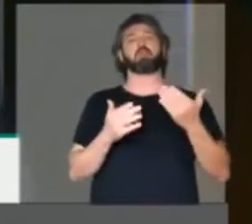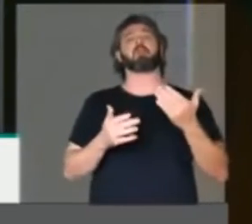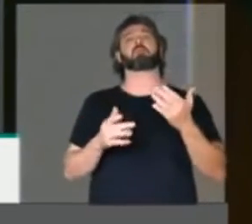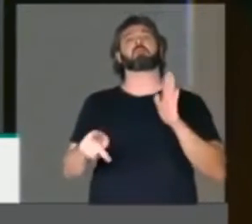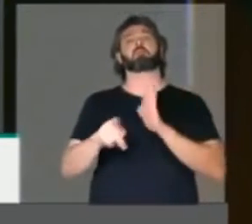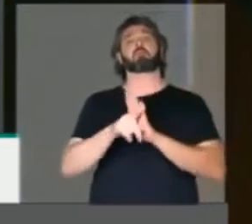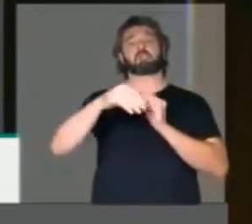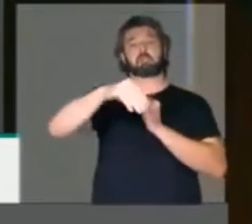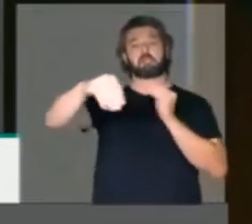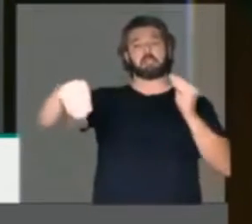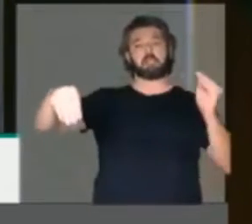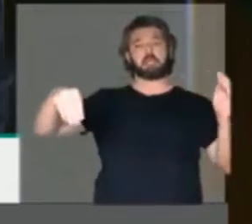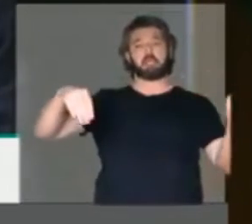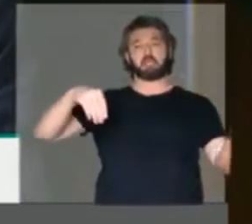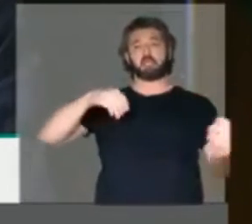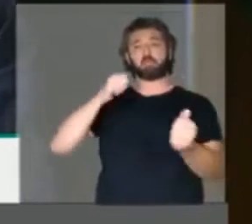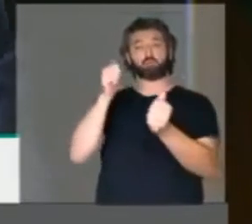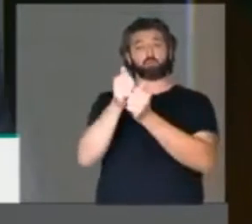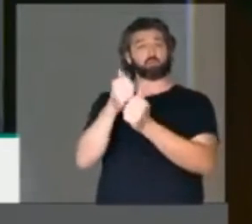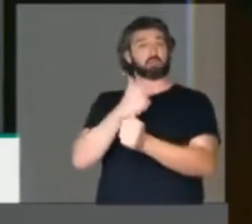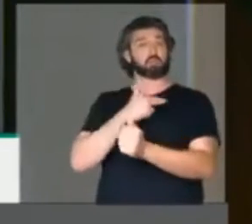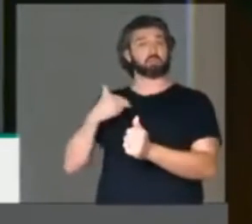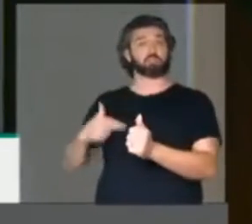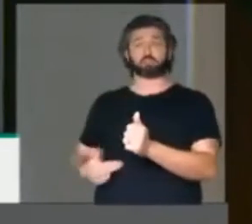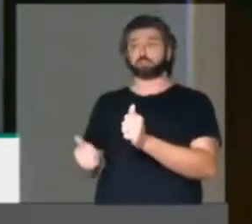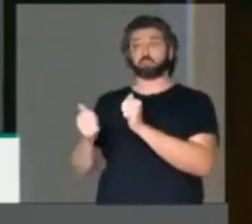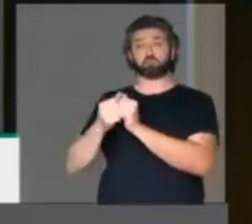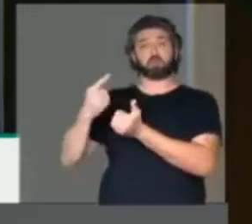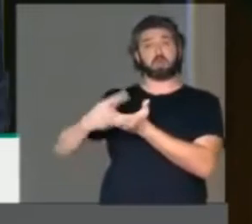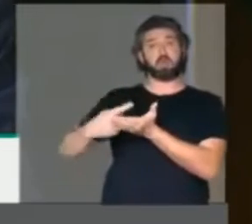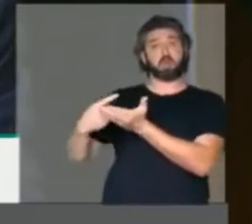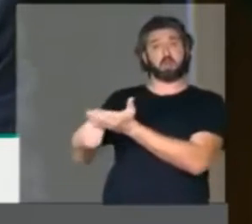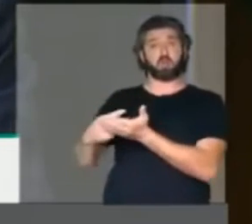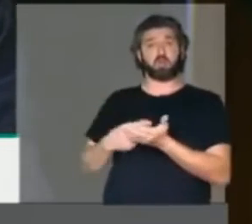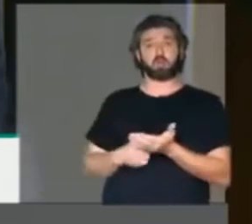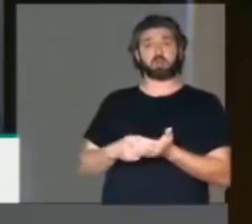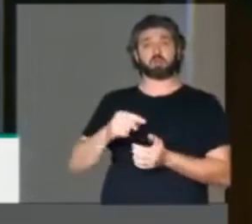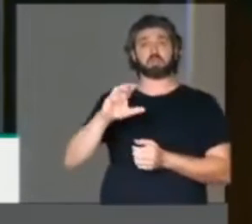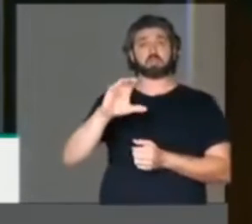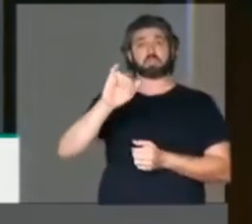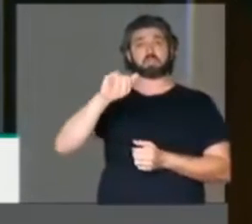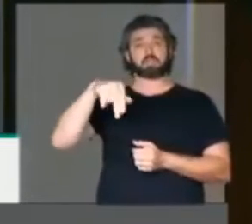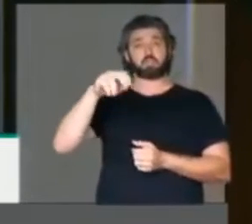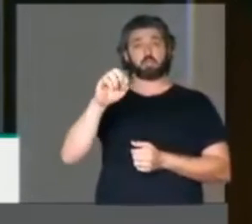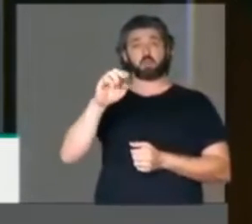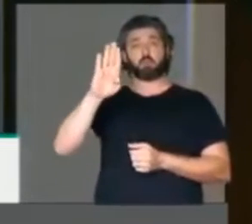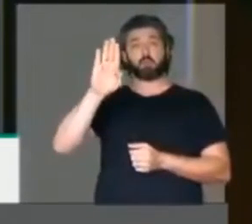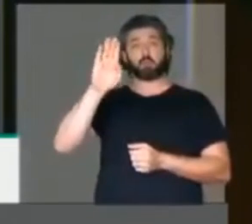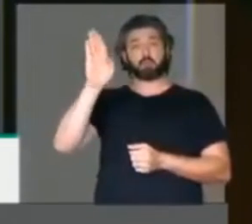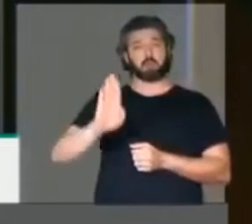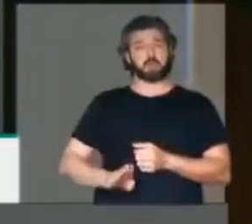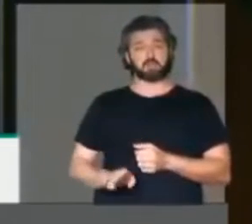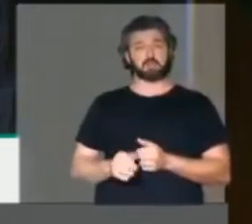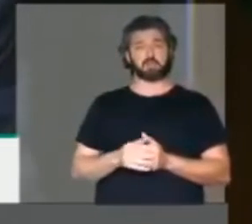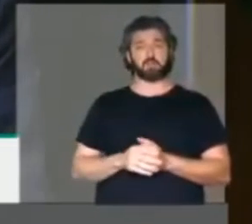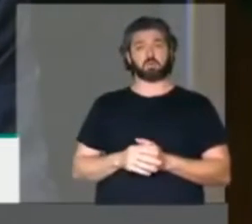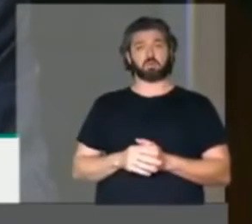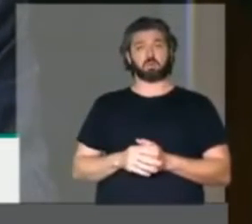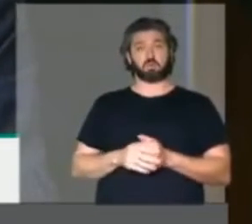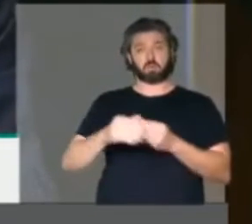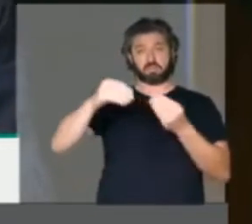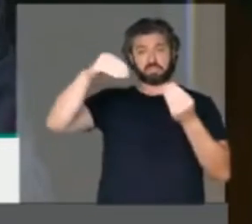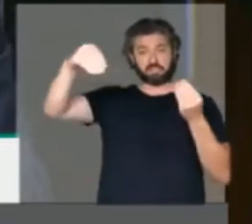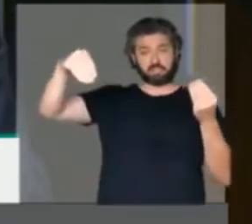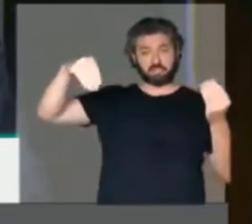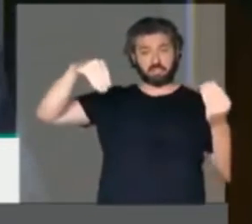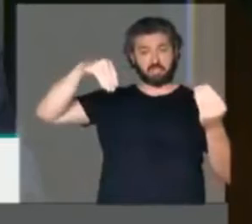de um satélite junto com a China. É o satélite sino-brasileiro. Esse satélite